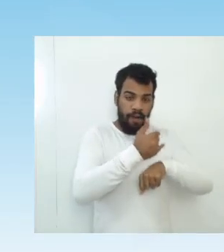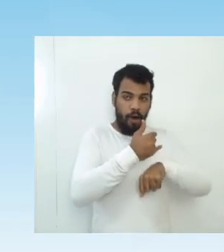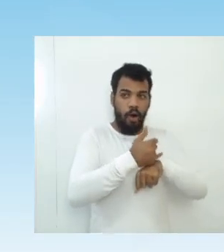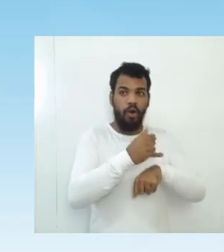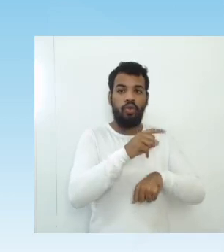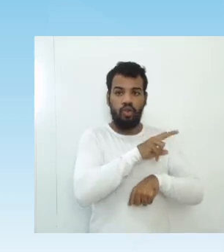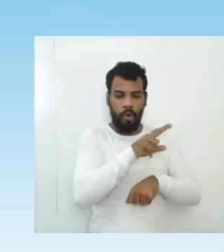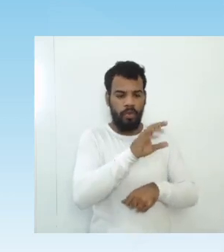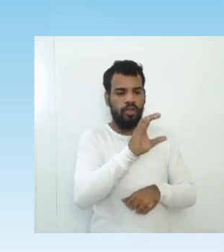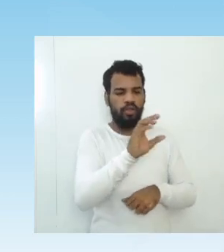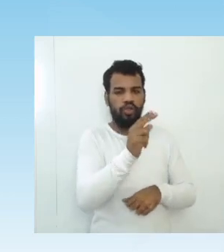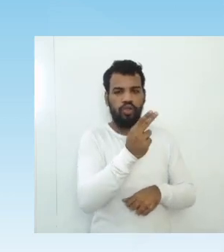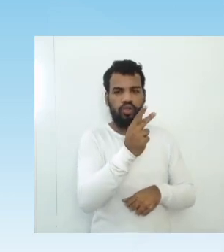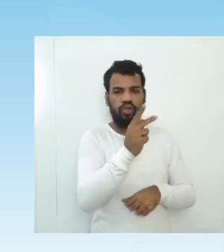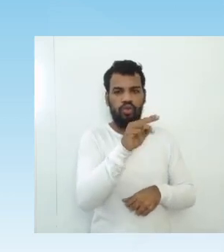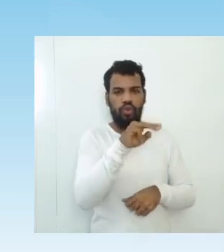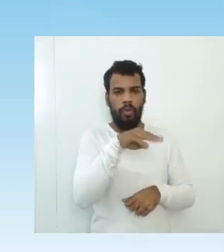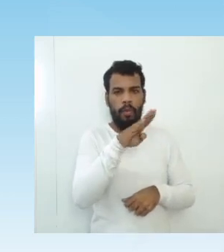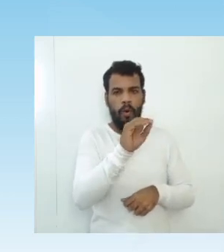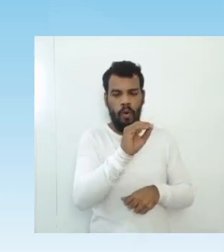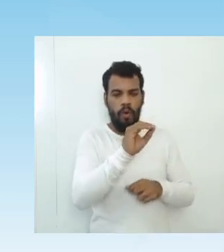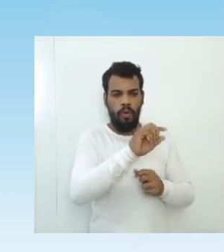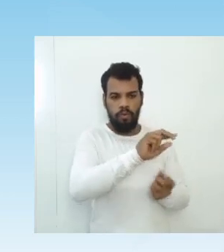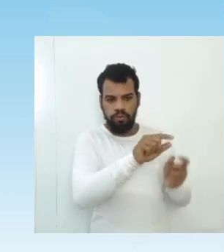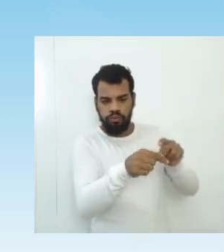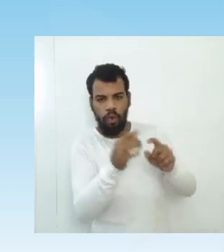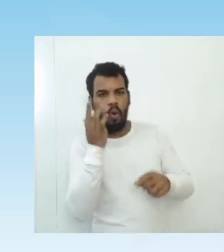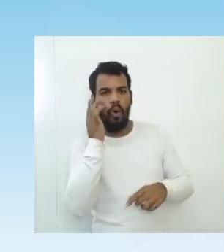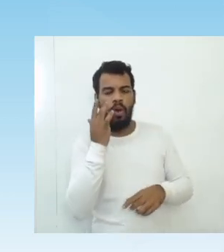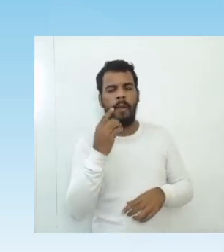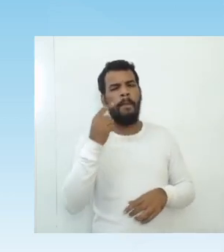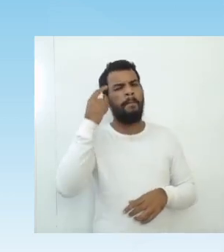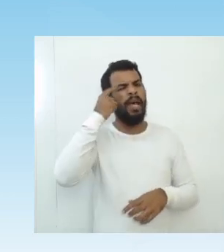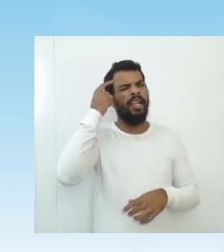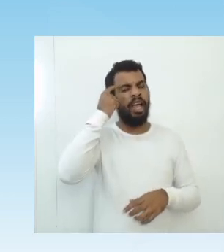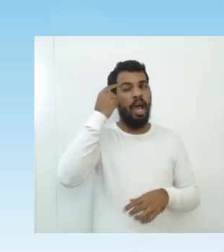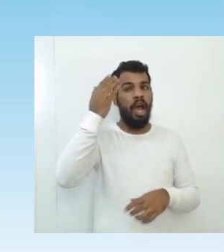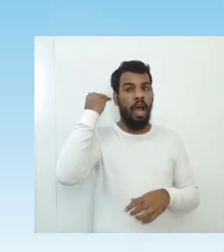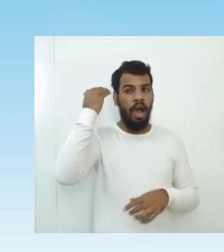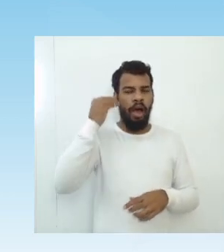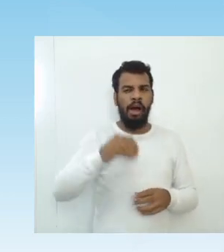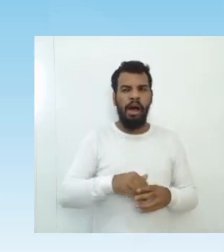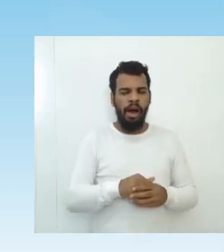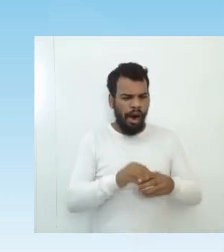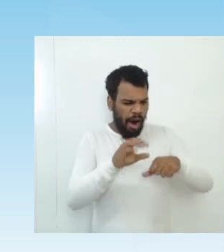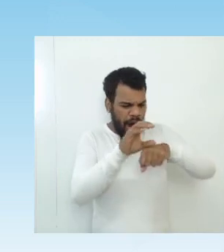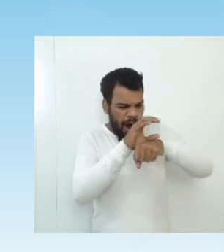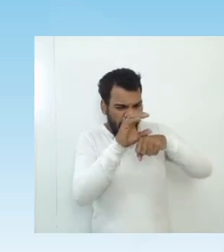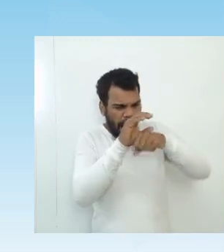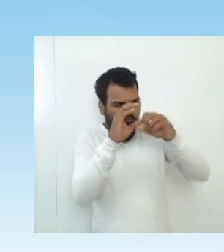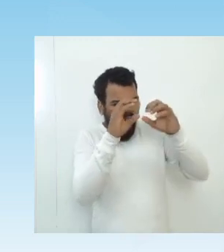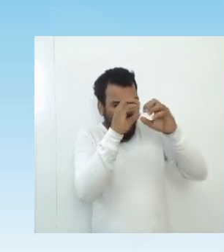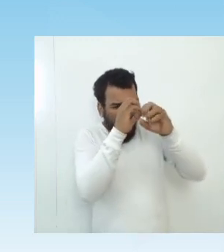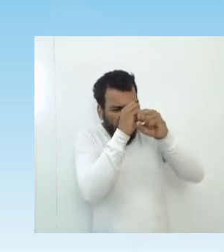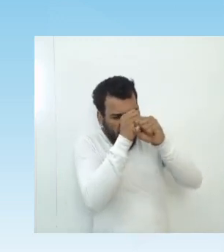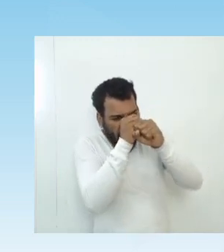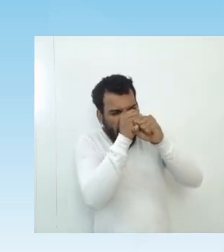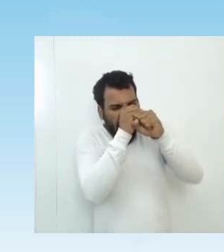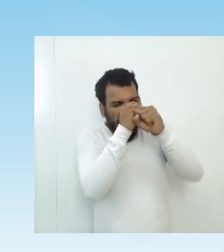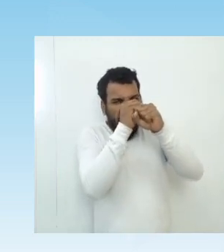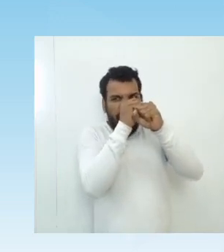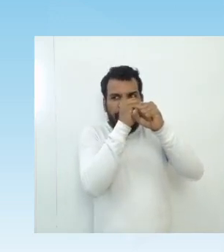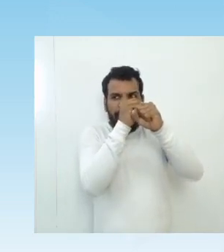em ouro. Eles acreditavam que o chumbo, devido a sua cor cinza escura, ele era um metal